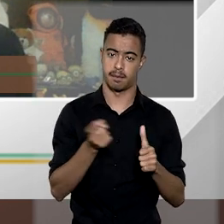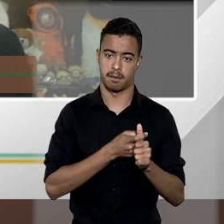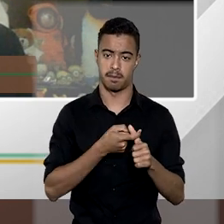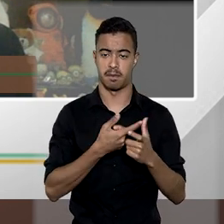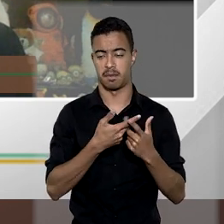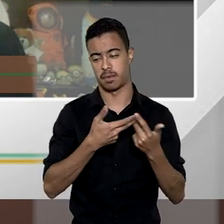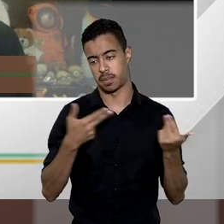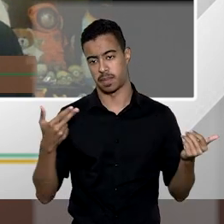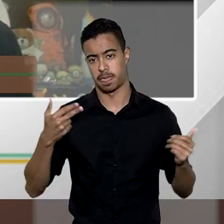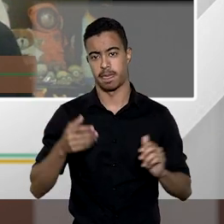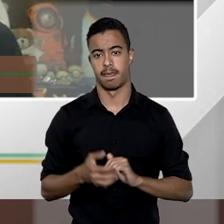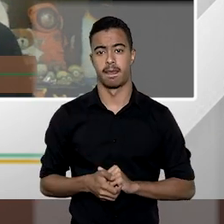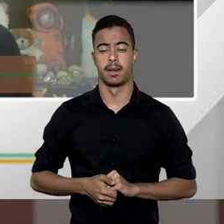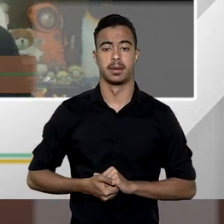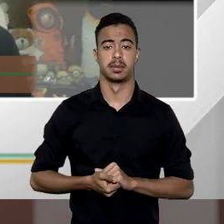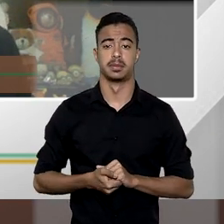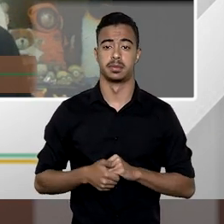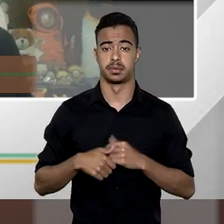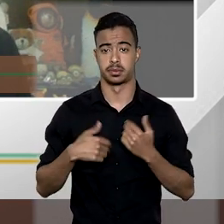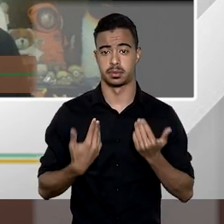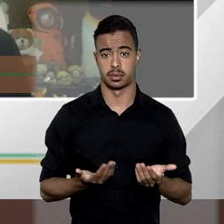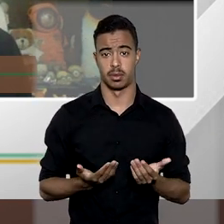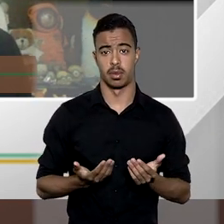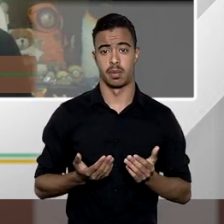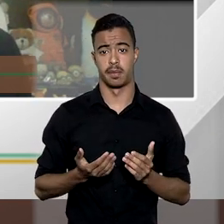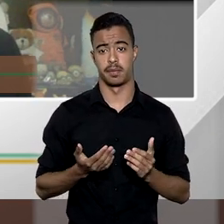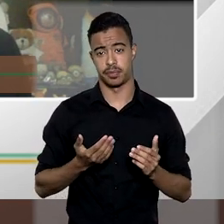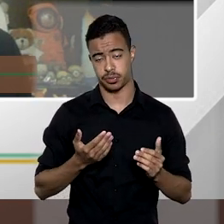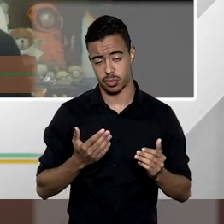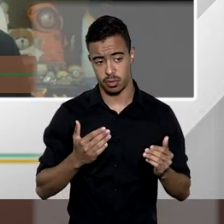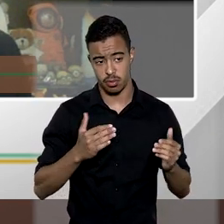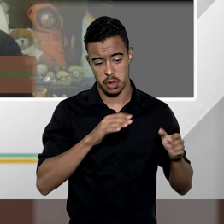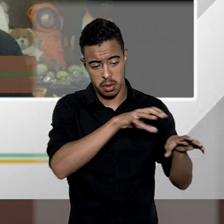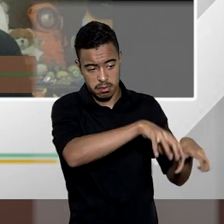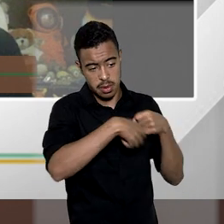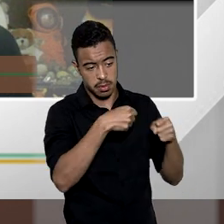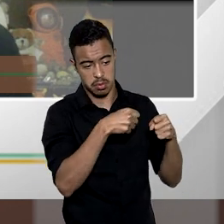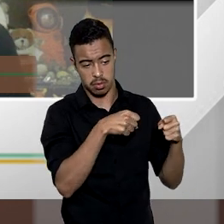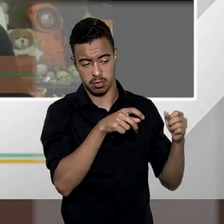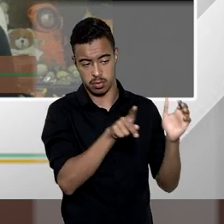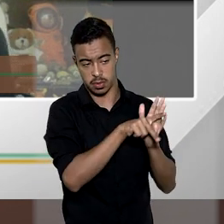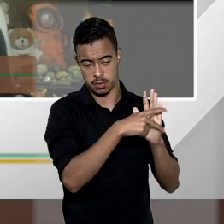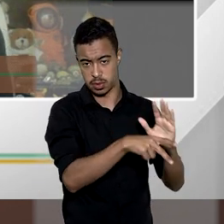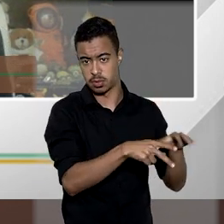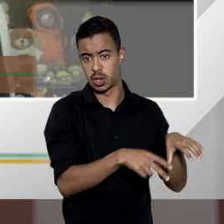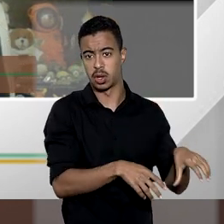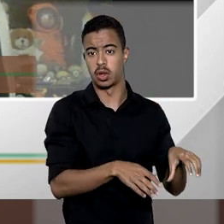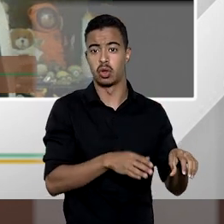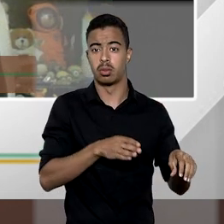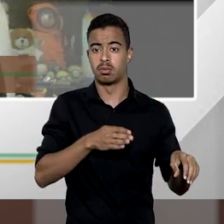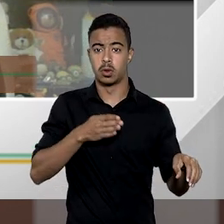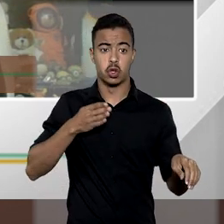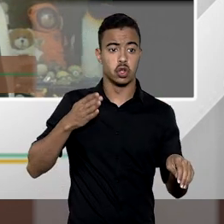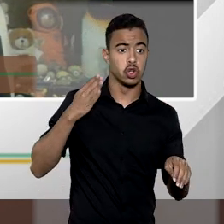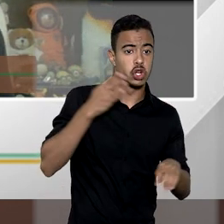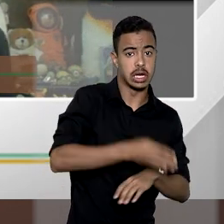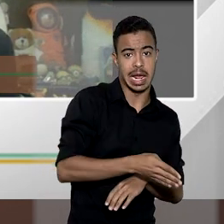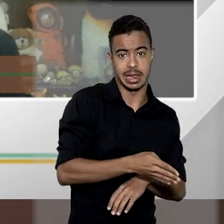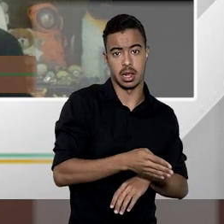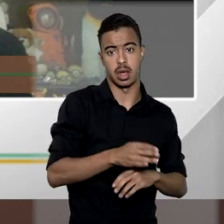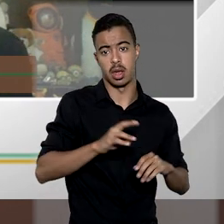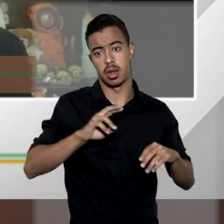encargos daí decorrentes isso na ação de desapropriação direta esses encargos são sustentados